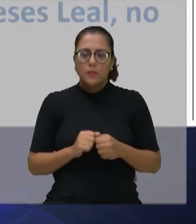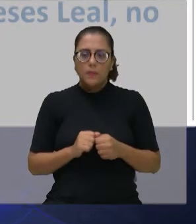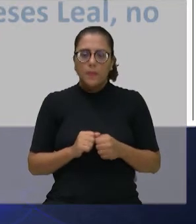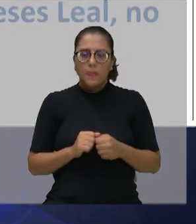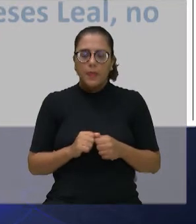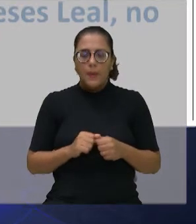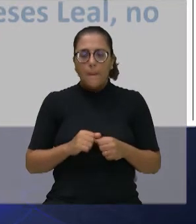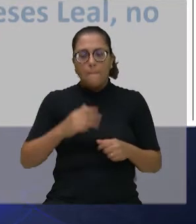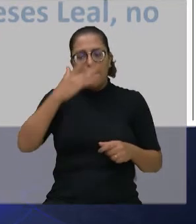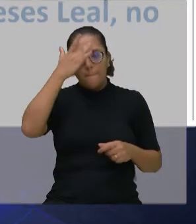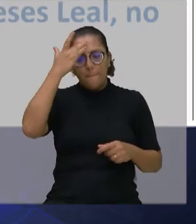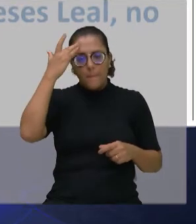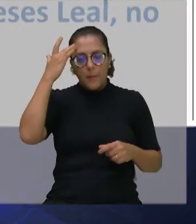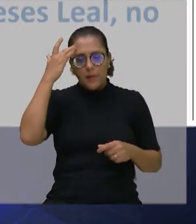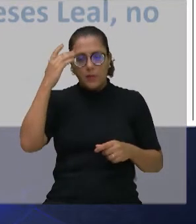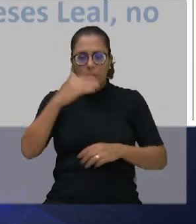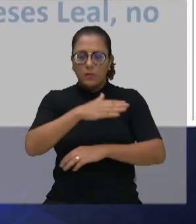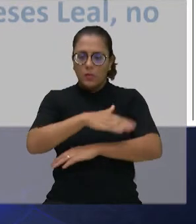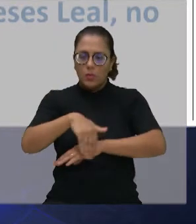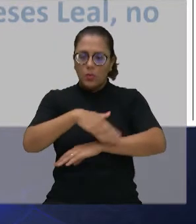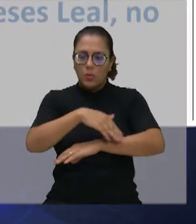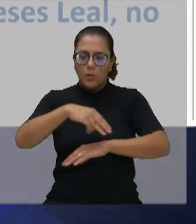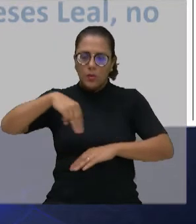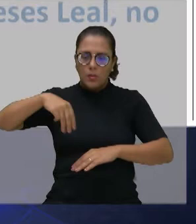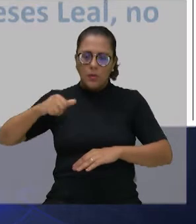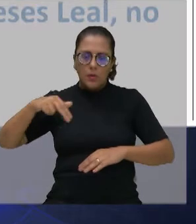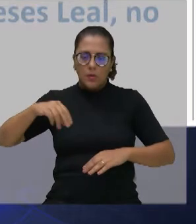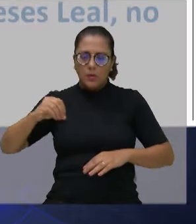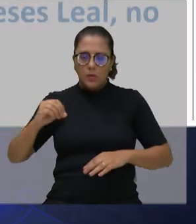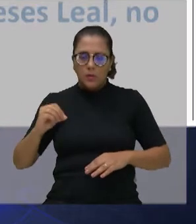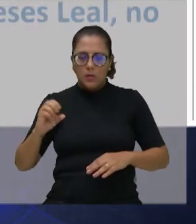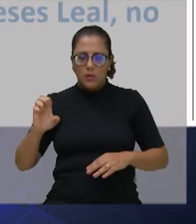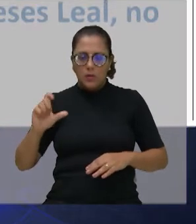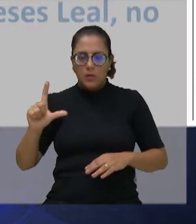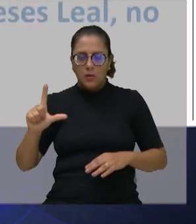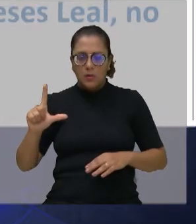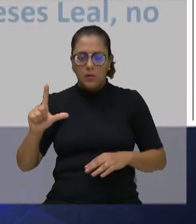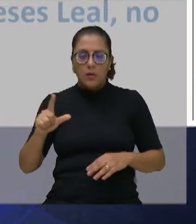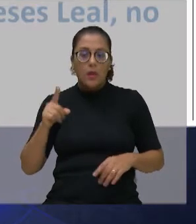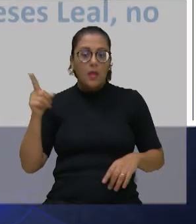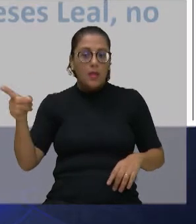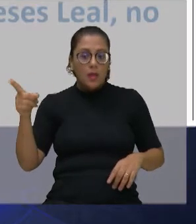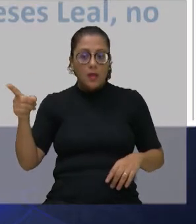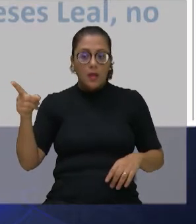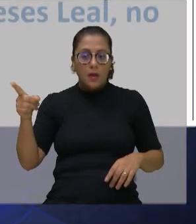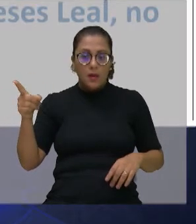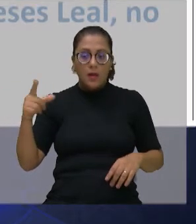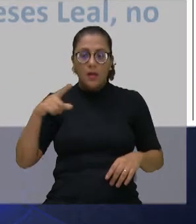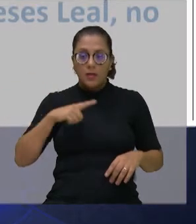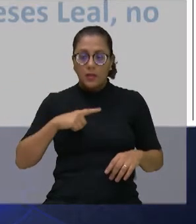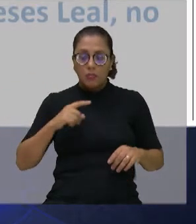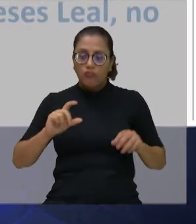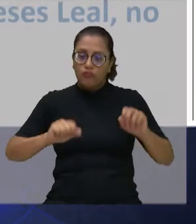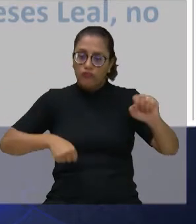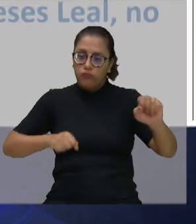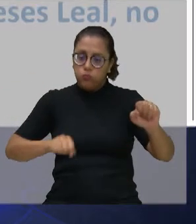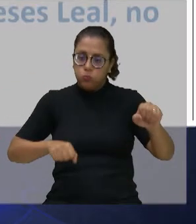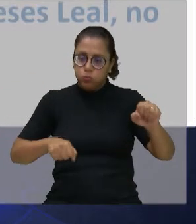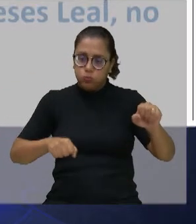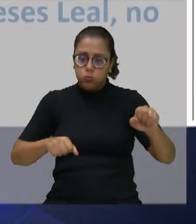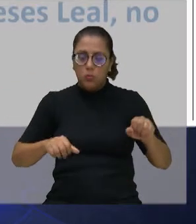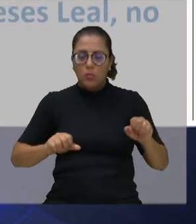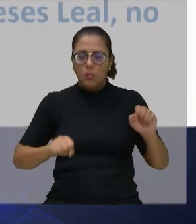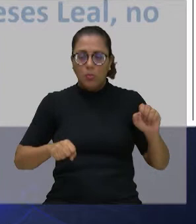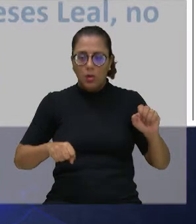da rua Manuel Menezes Leal, porque, infelizmente, ali é uma rota de motoqueiros que estão sempre dando problema e